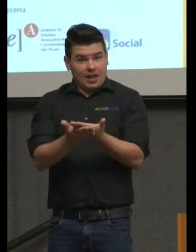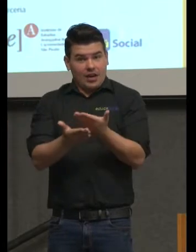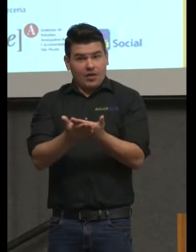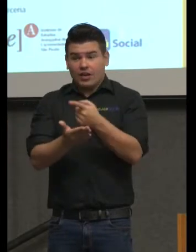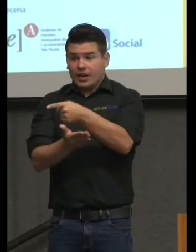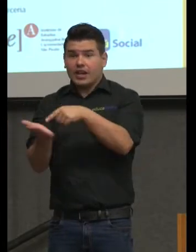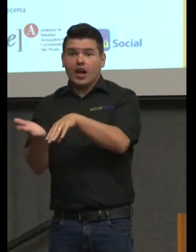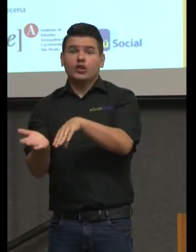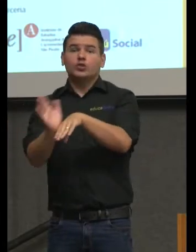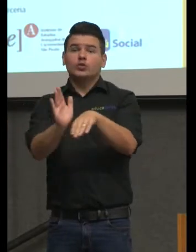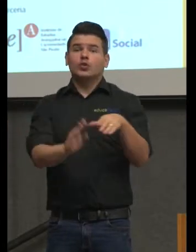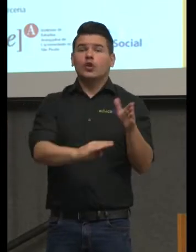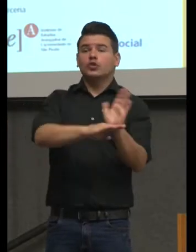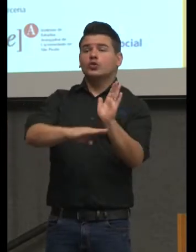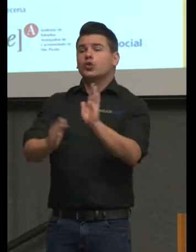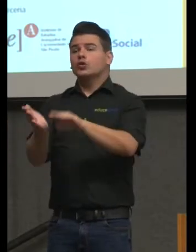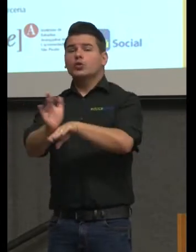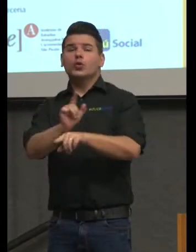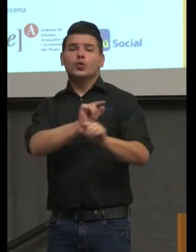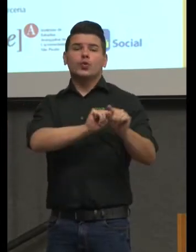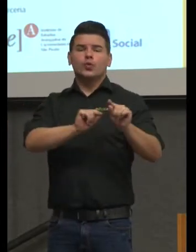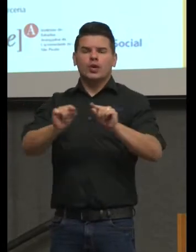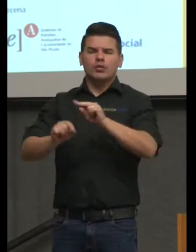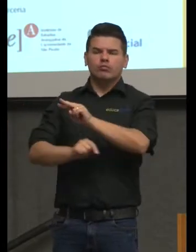os demais essa